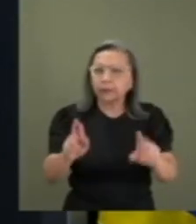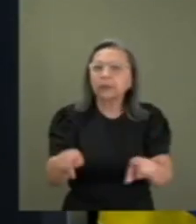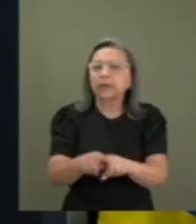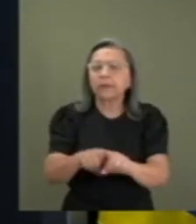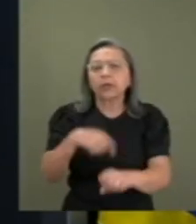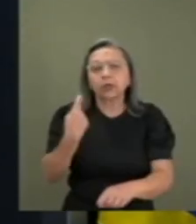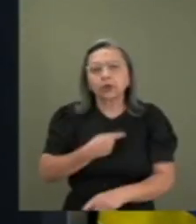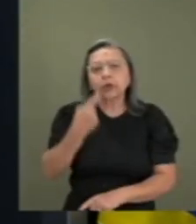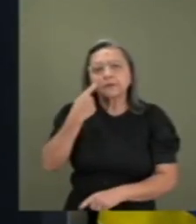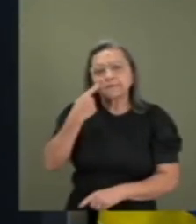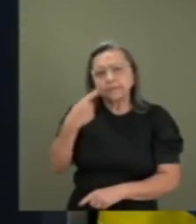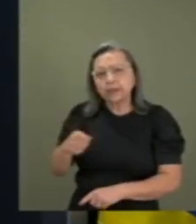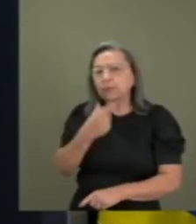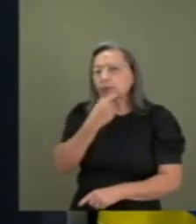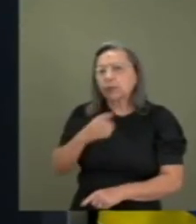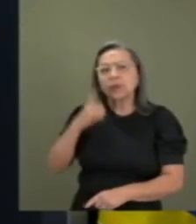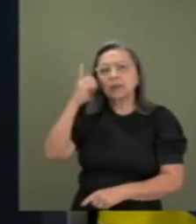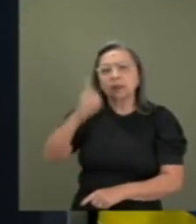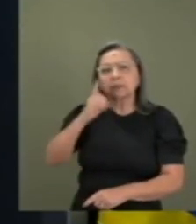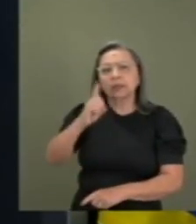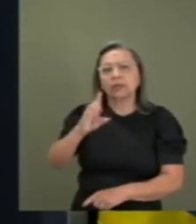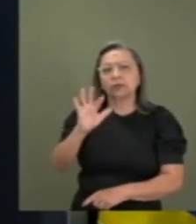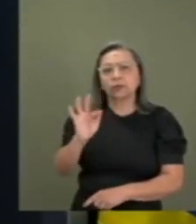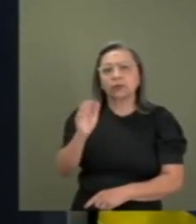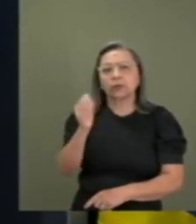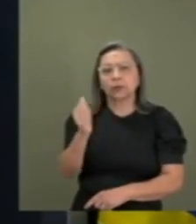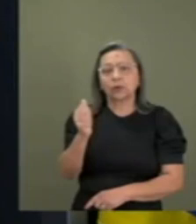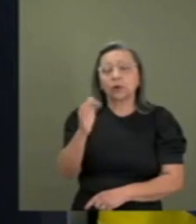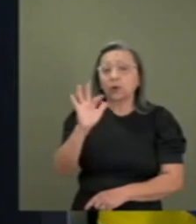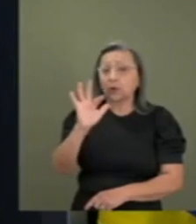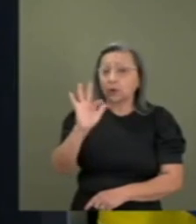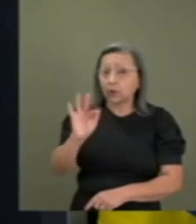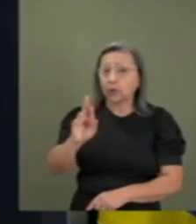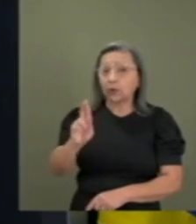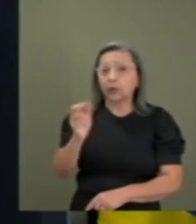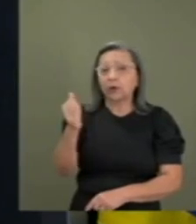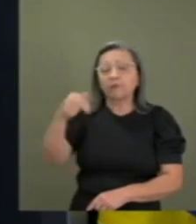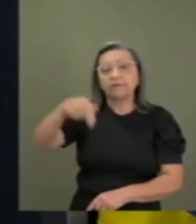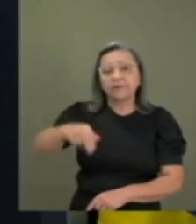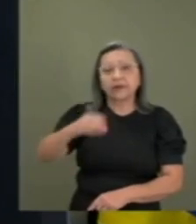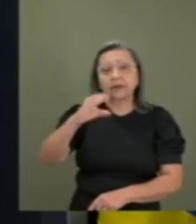deputado Francisquine, lá do Paraná, onde eu estive ontem,